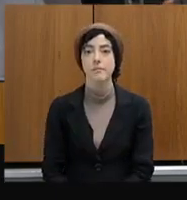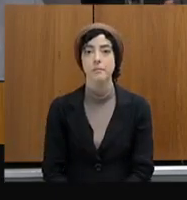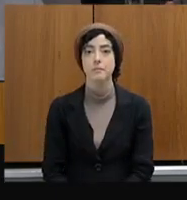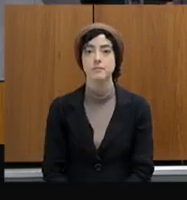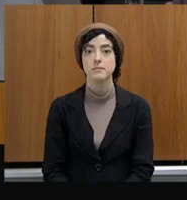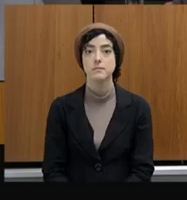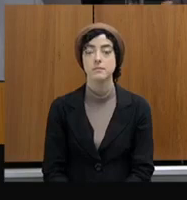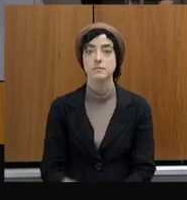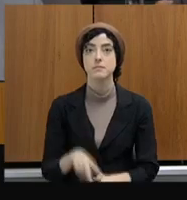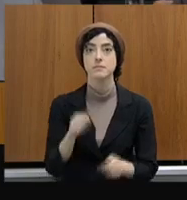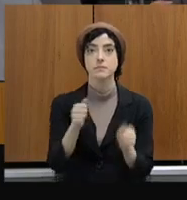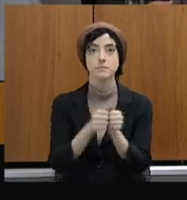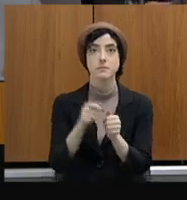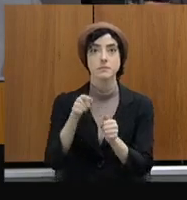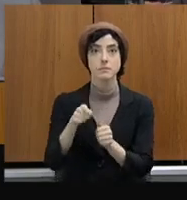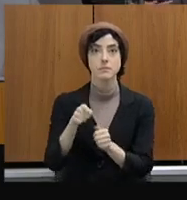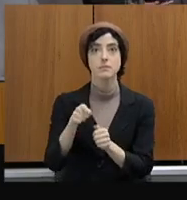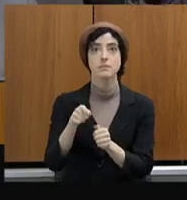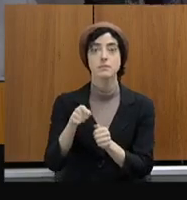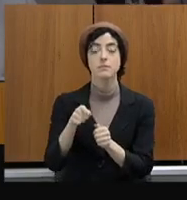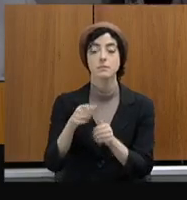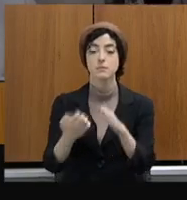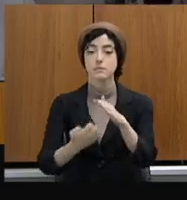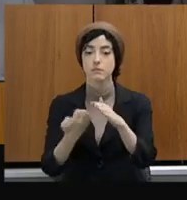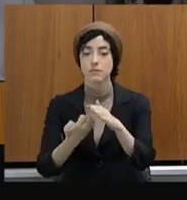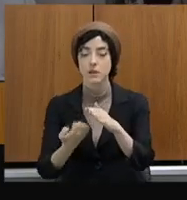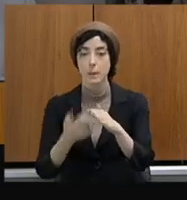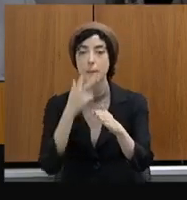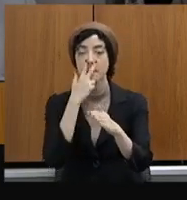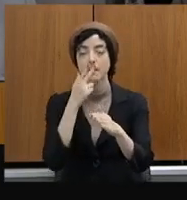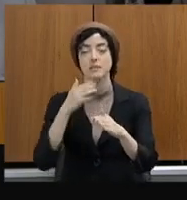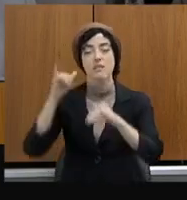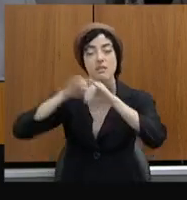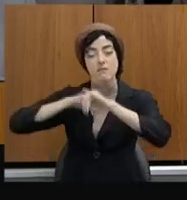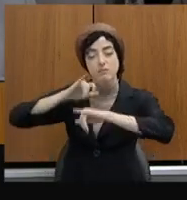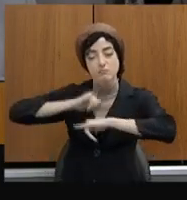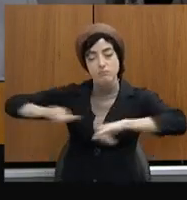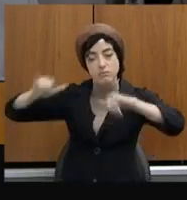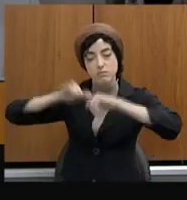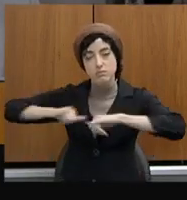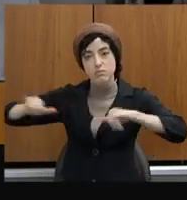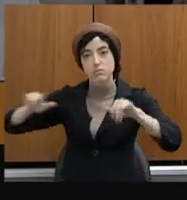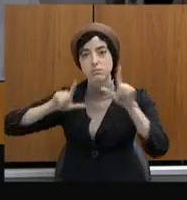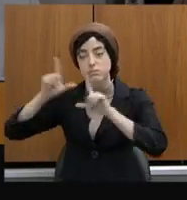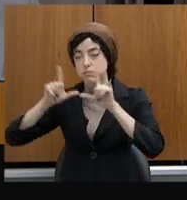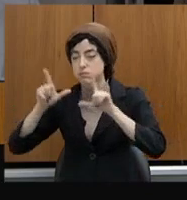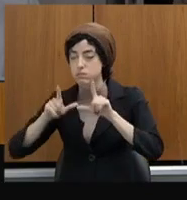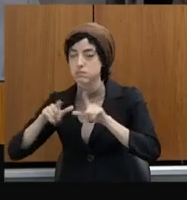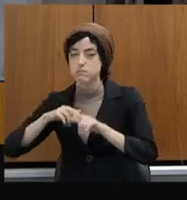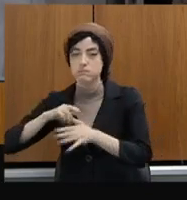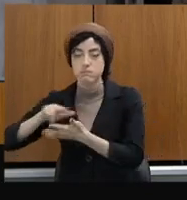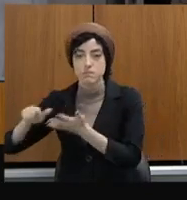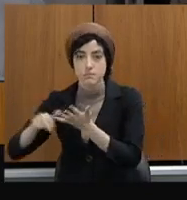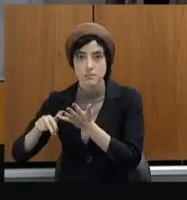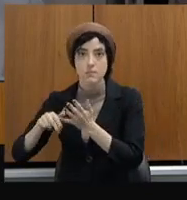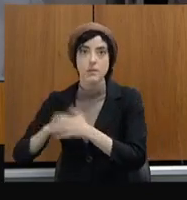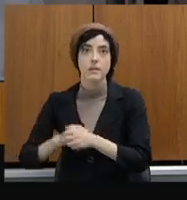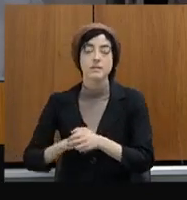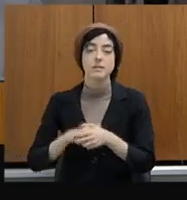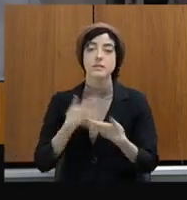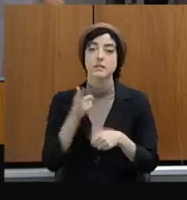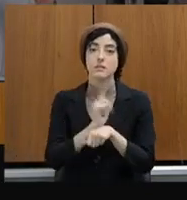foi objeto até de matéria pela imprensa, os devidos esclarecimentos foram feitos, e essa gestão